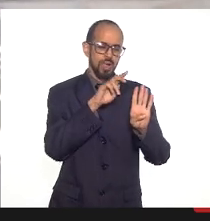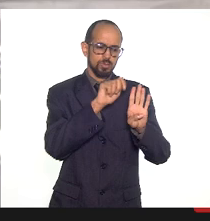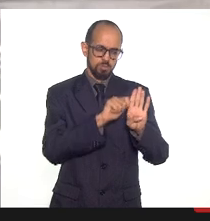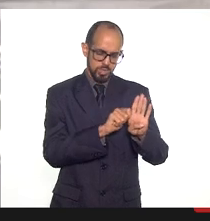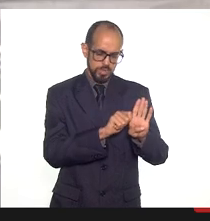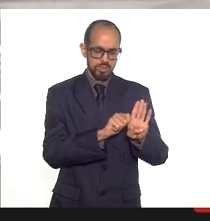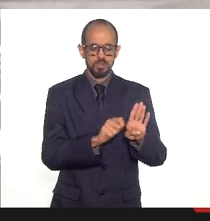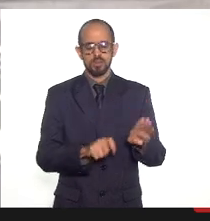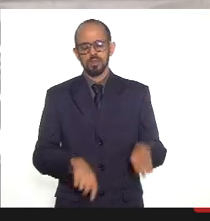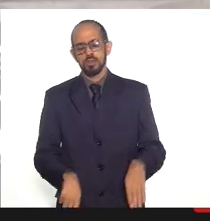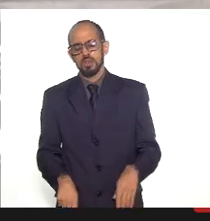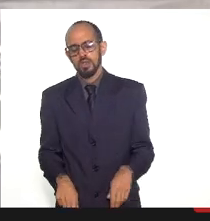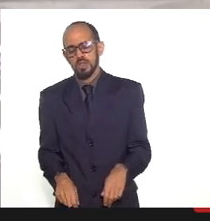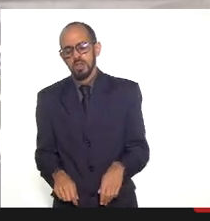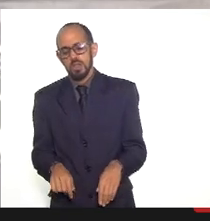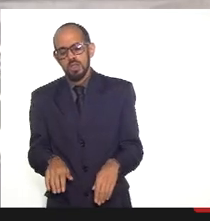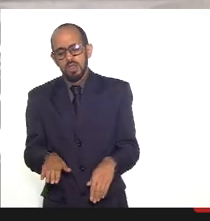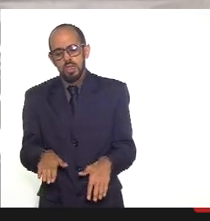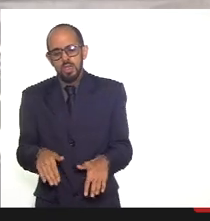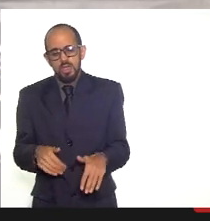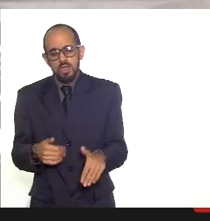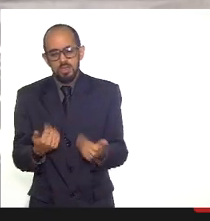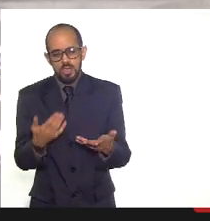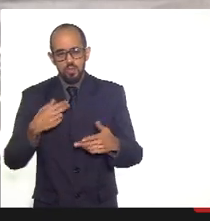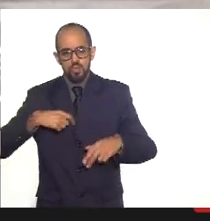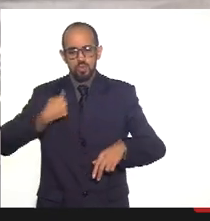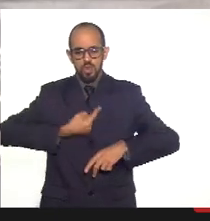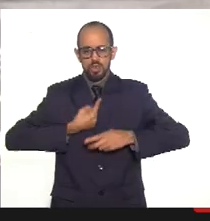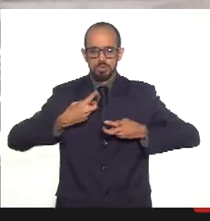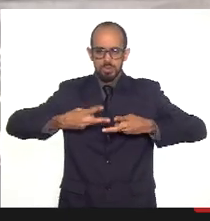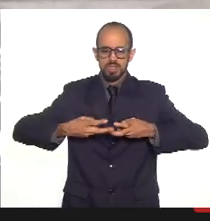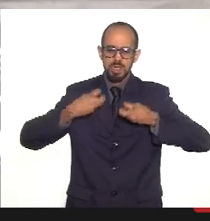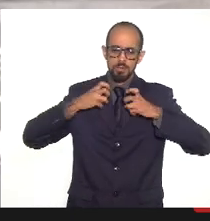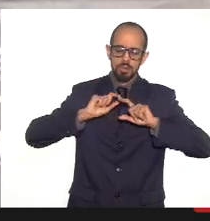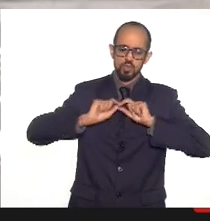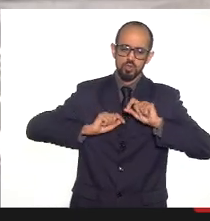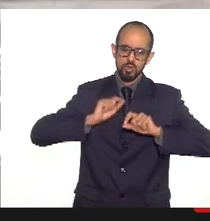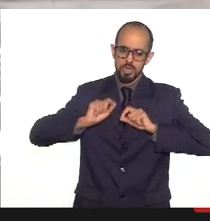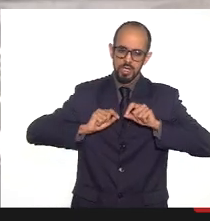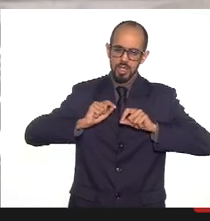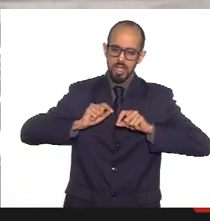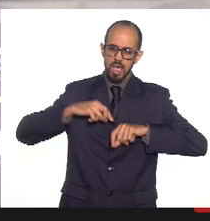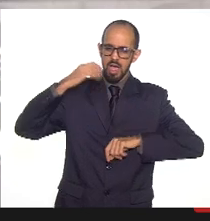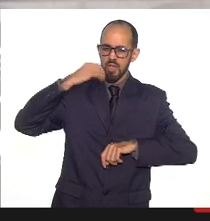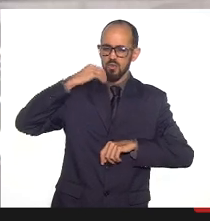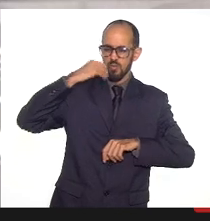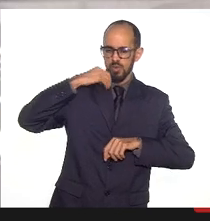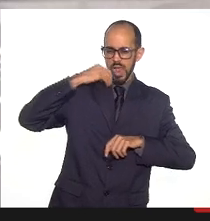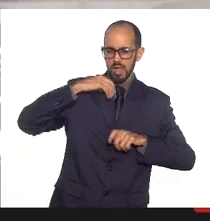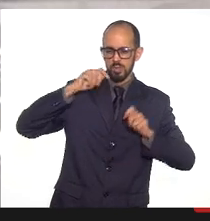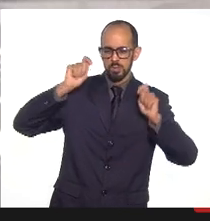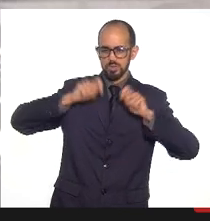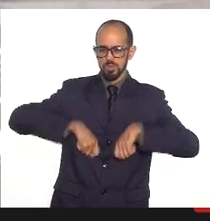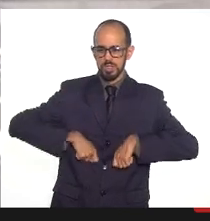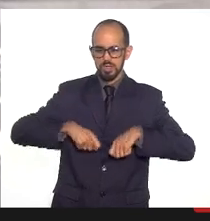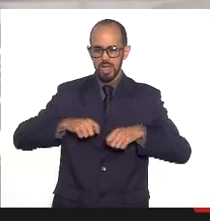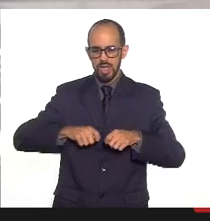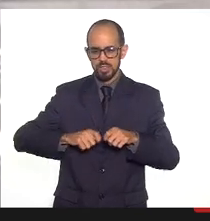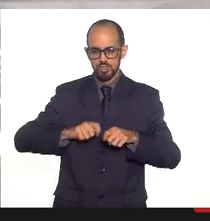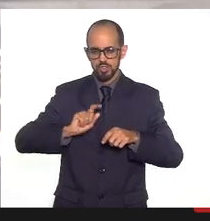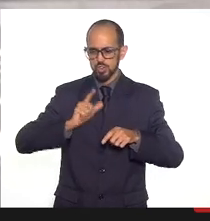quadrimestral a gente verificou a baixa possibilidade de efetividade no cumprimento das